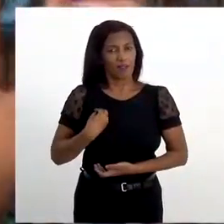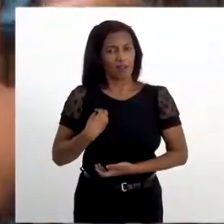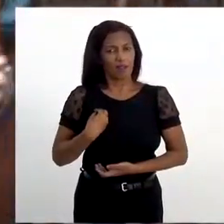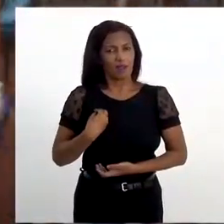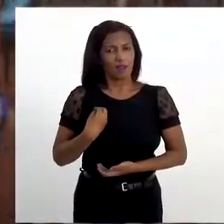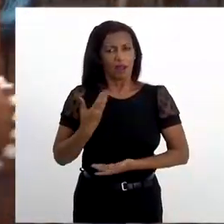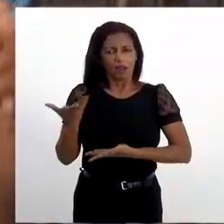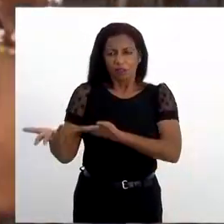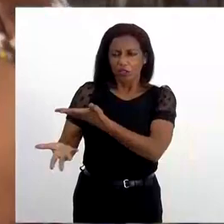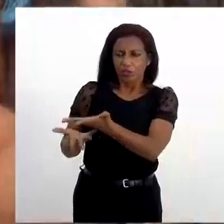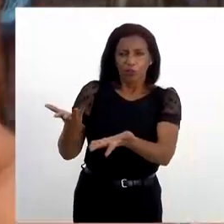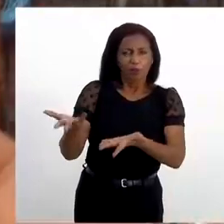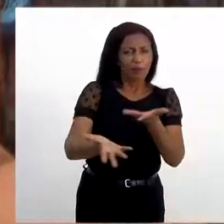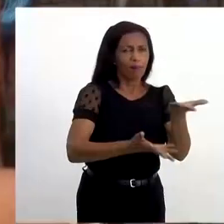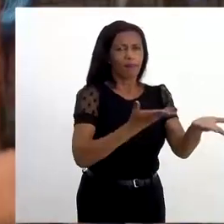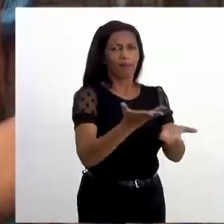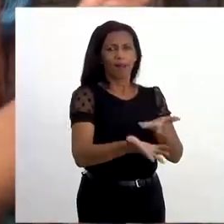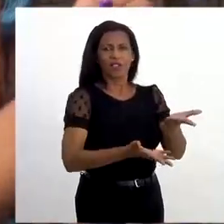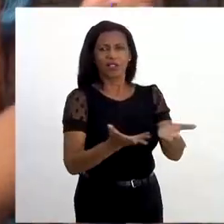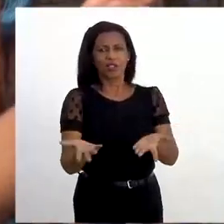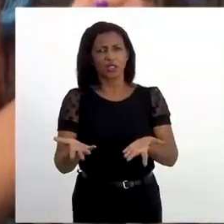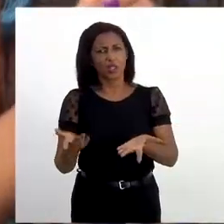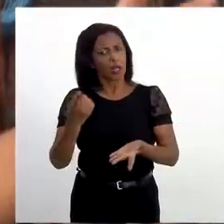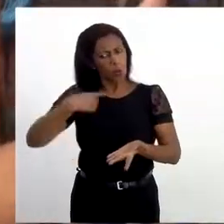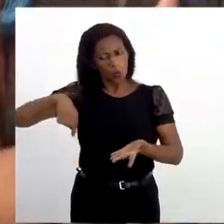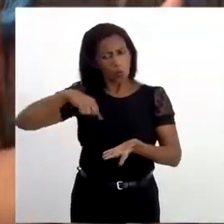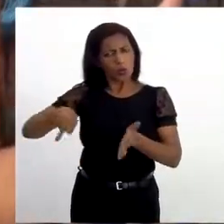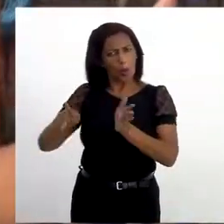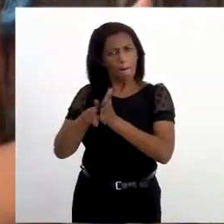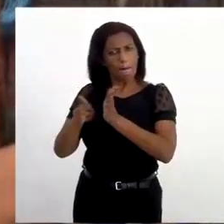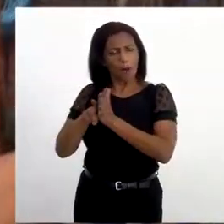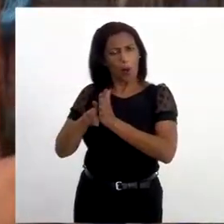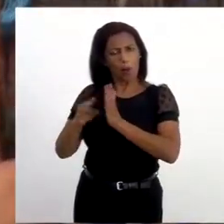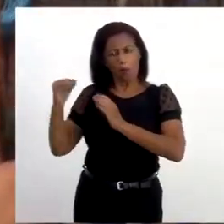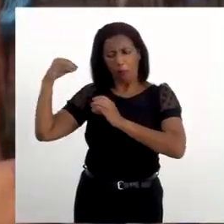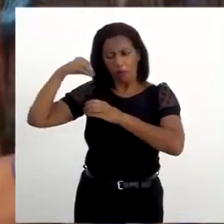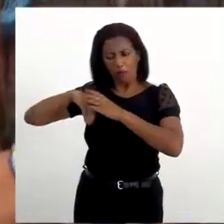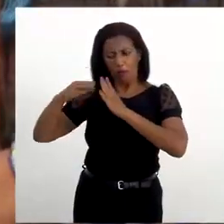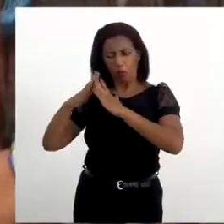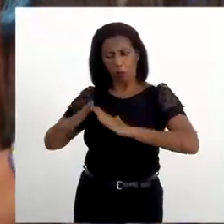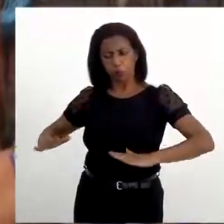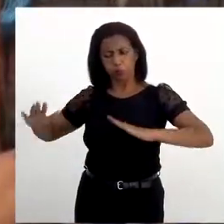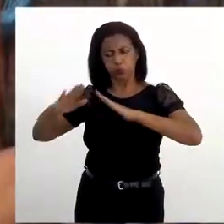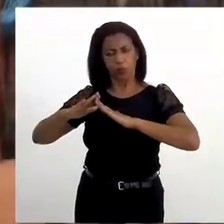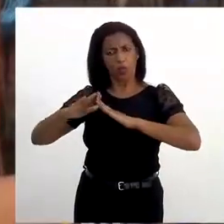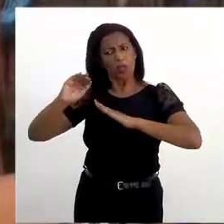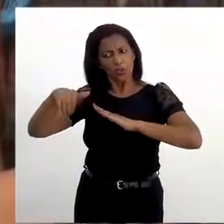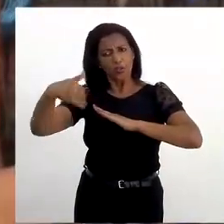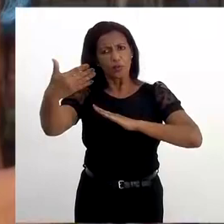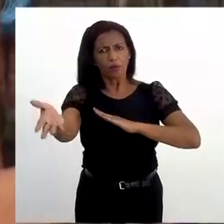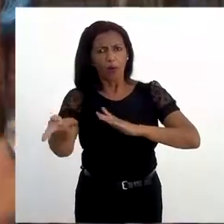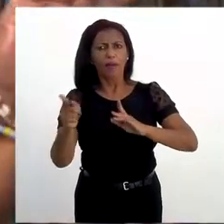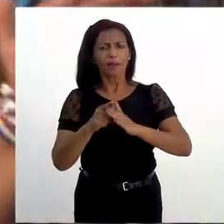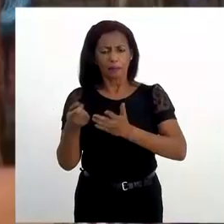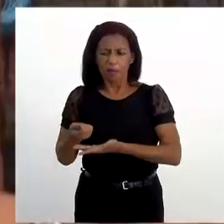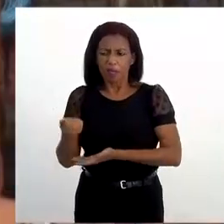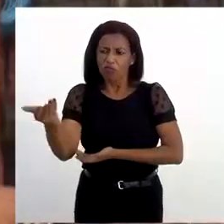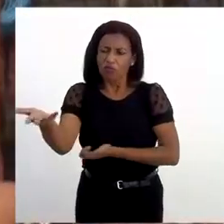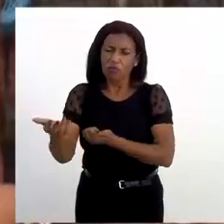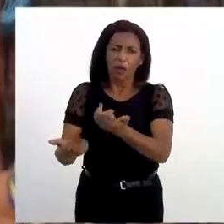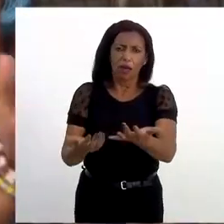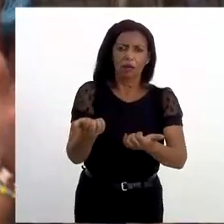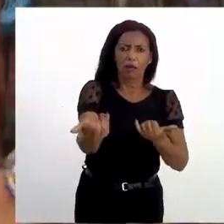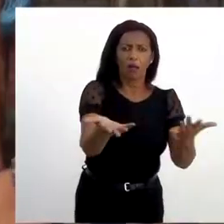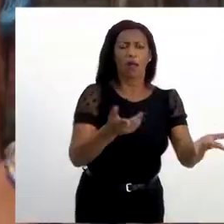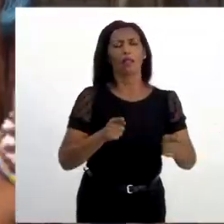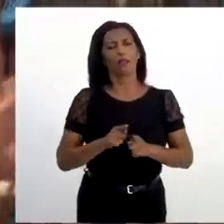distribui nosso alimento com a comunidade. não só os filhos da casa. O povo do entorno também leva uma porcentagem